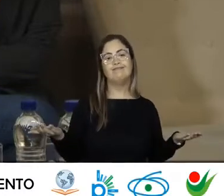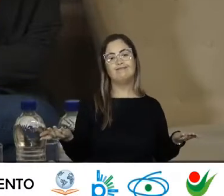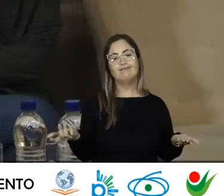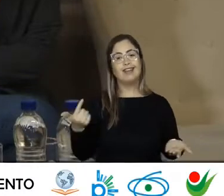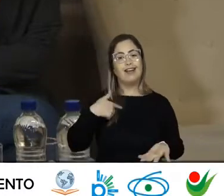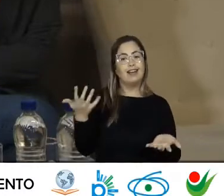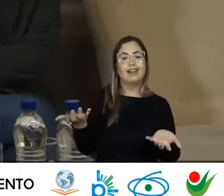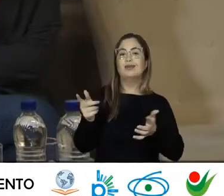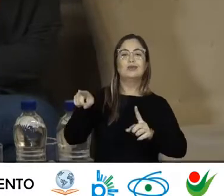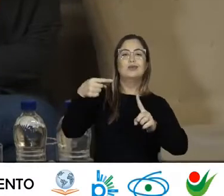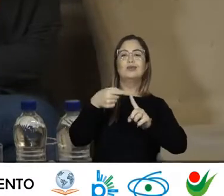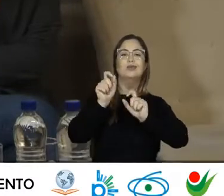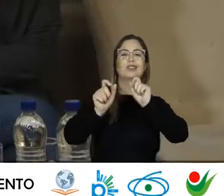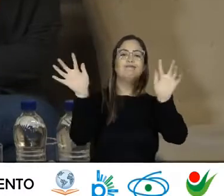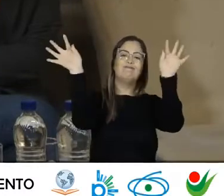Feliz